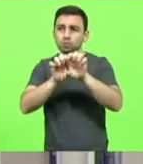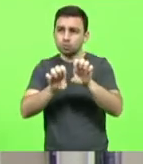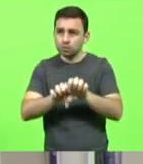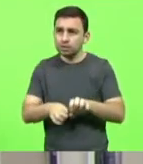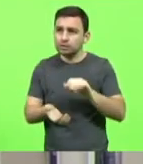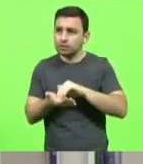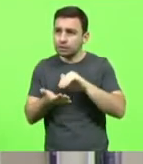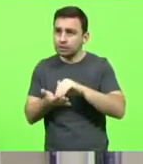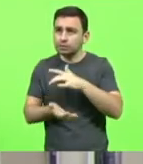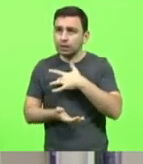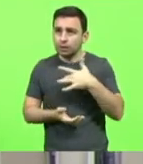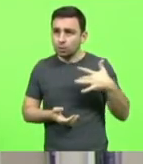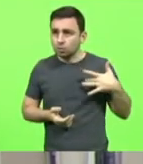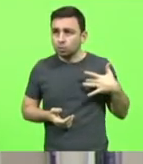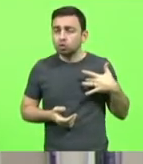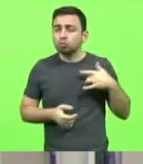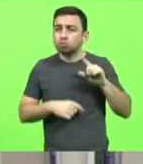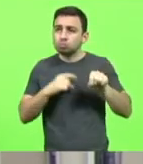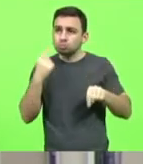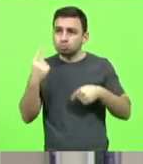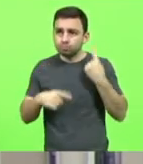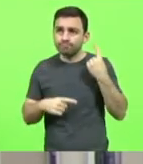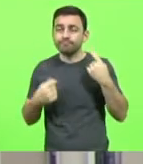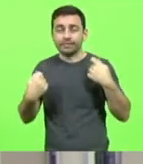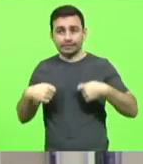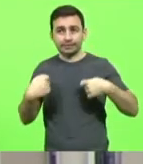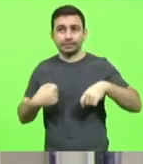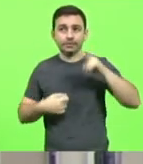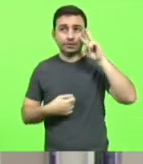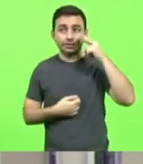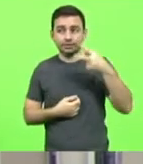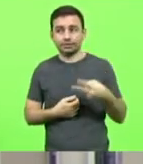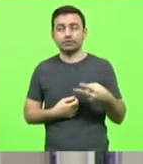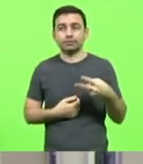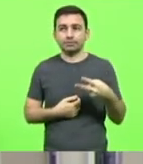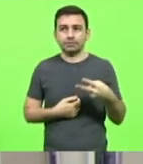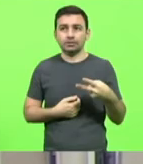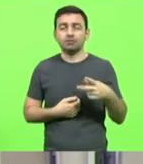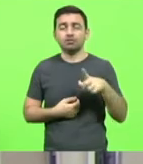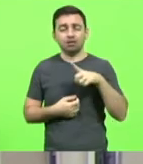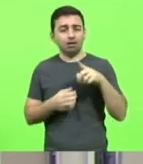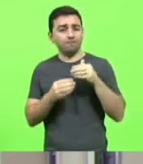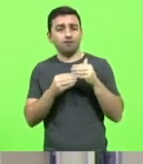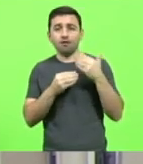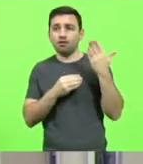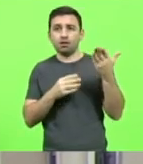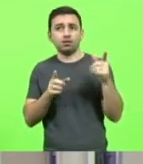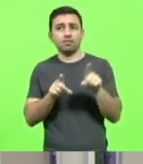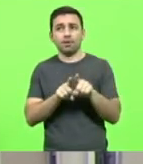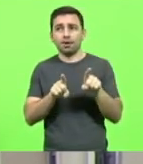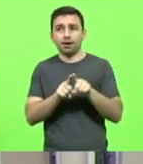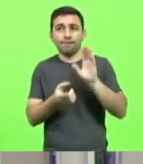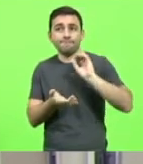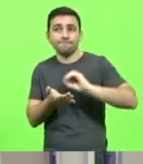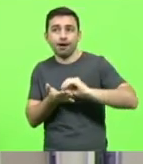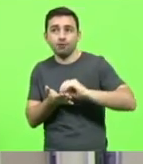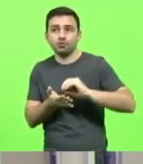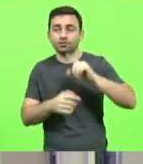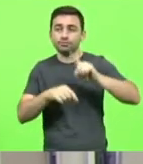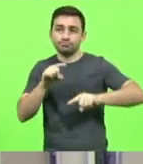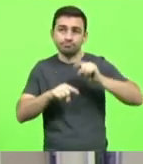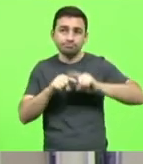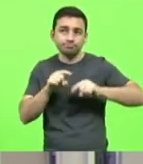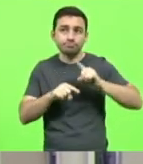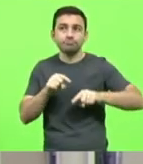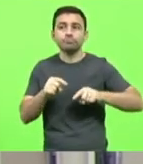superado, é verdade, temos que reconhecer isso, mas tem fatores externos. A falta de abastecimento de medicamentos para